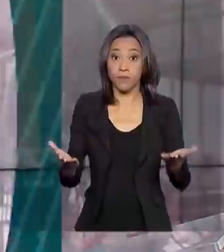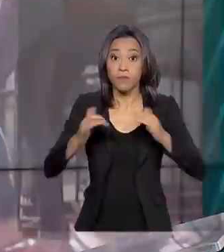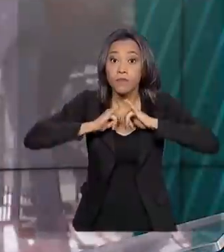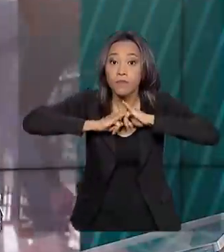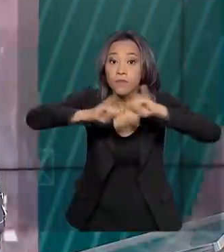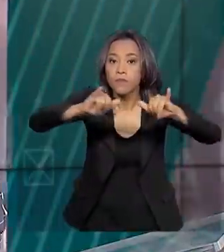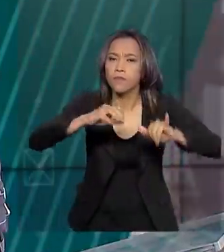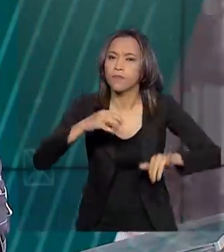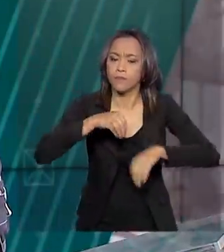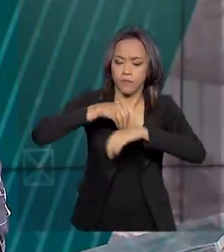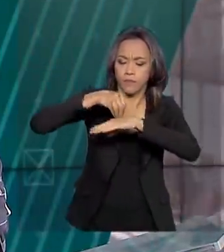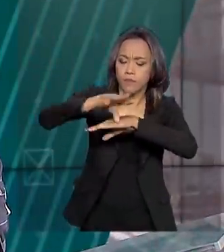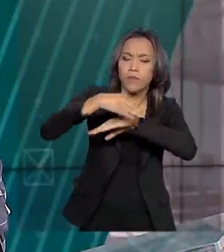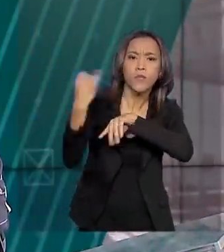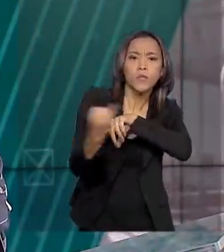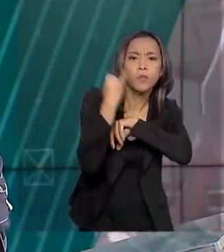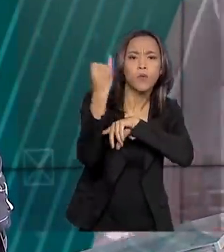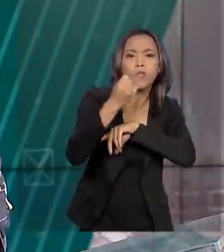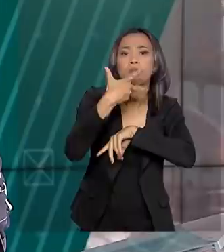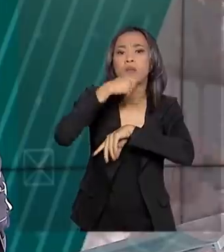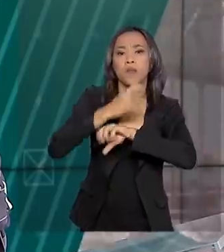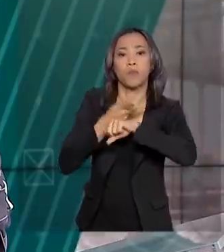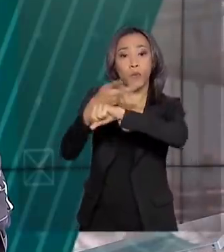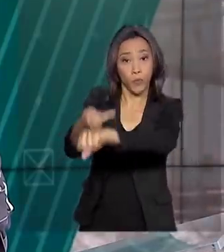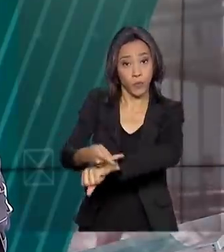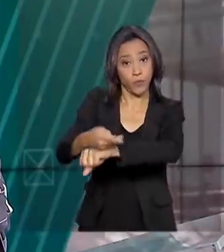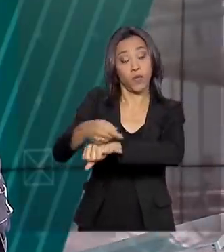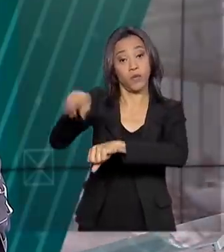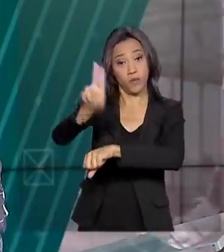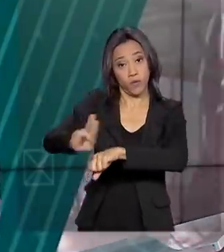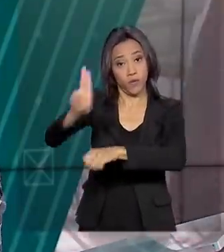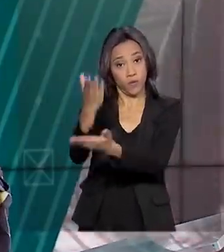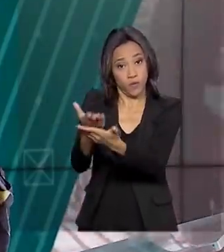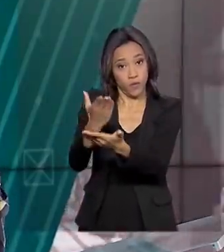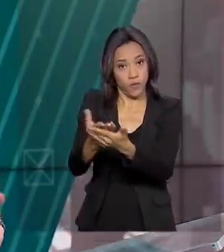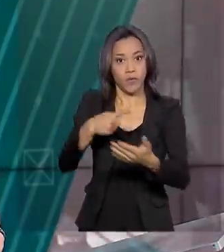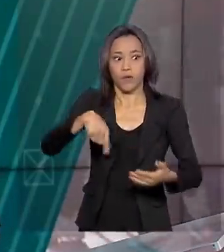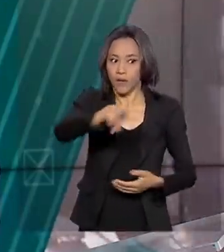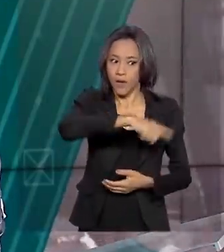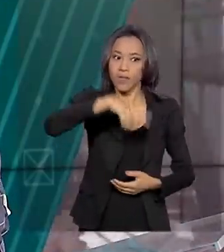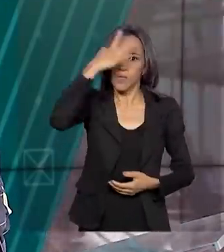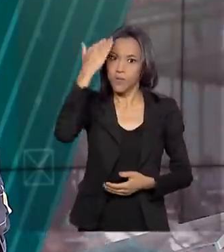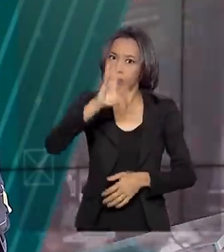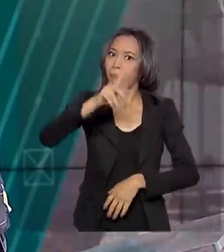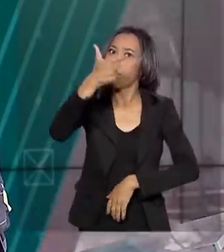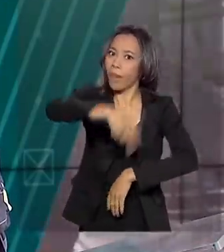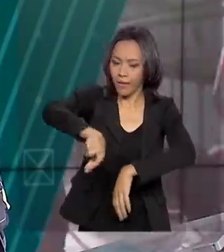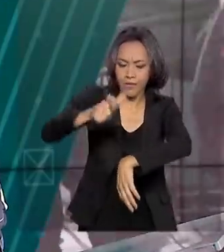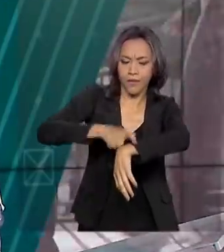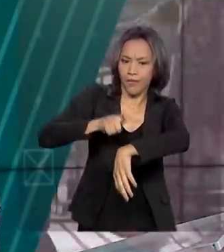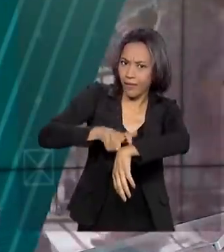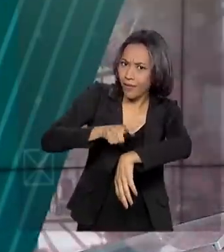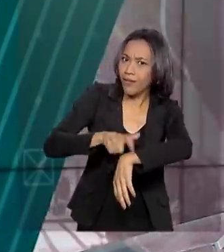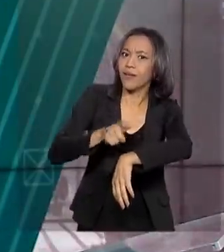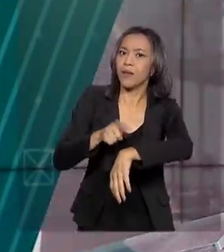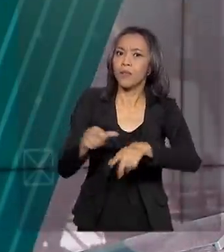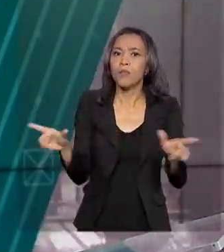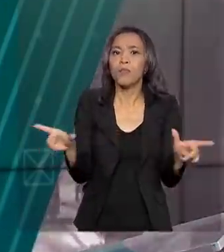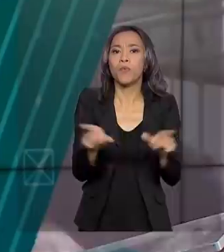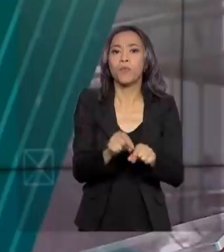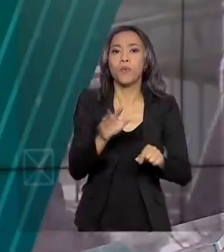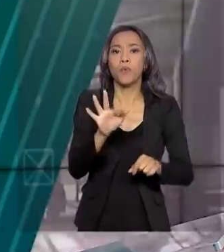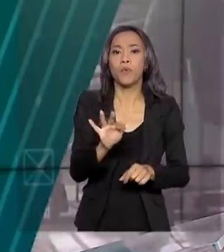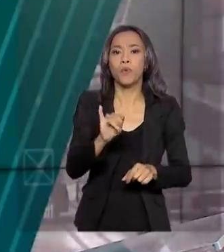importante para quem busca uma vaga no ensino superior. Os candidatos ganharam mais tempo para as inscrições no Fundo de Financiamento